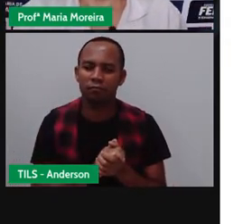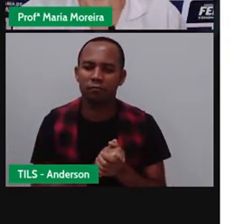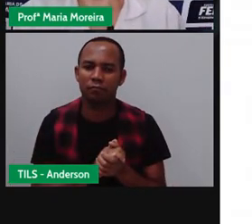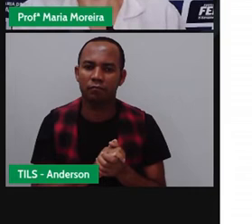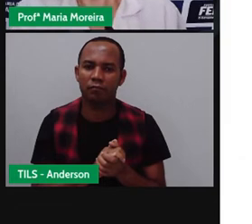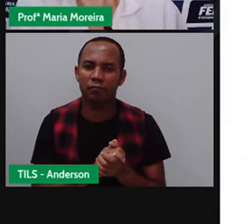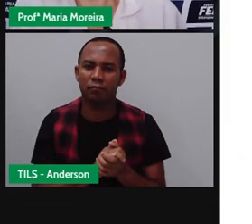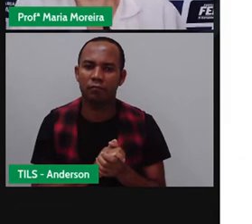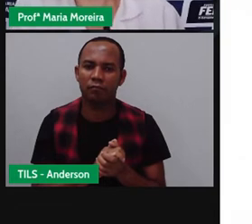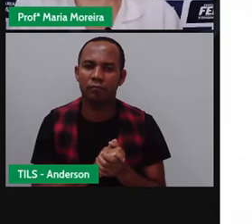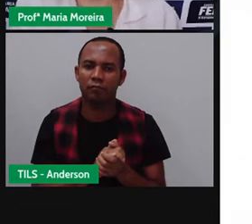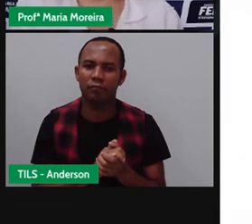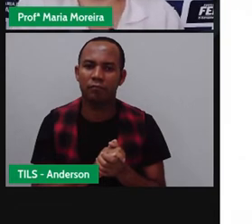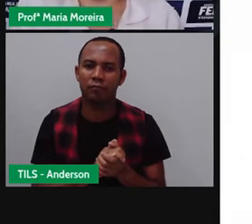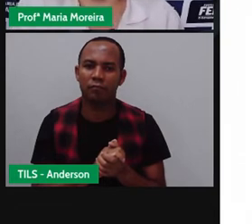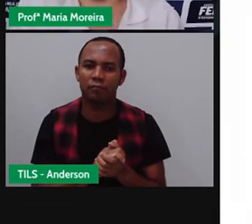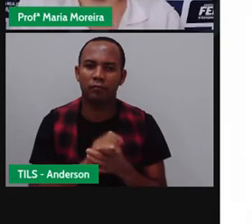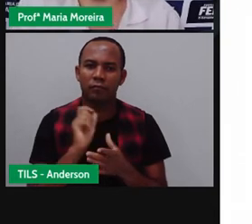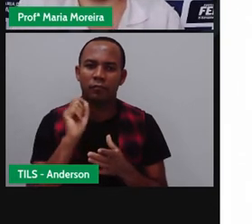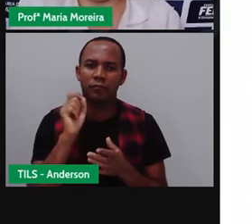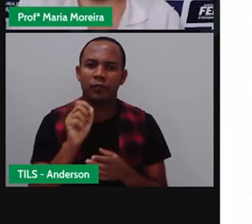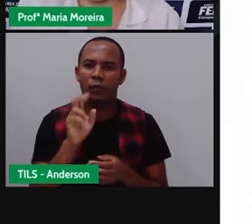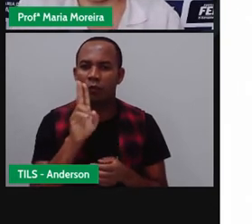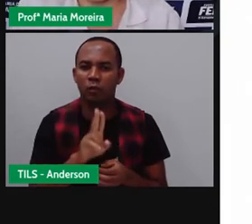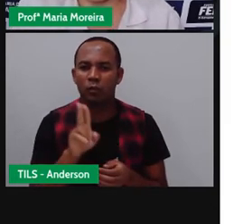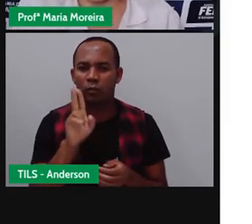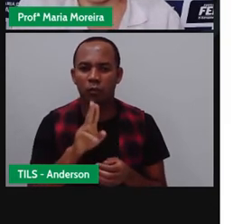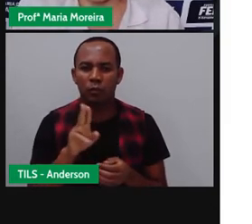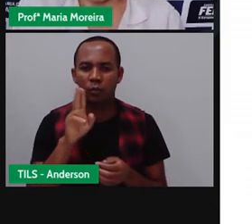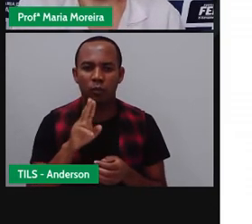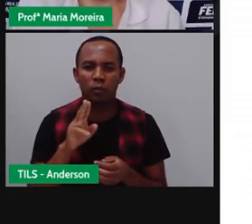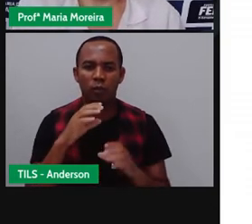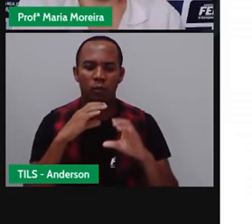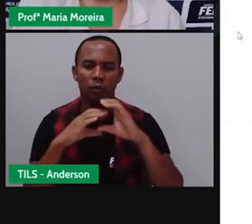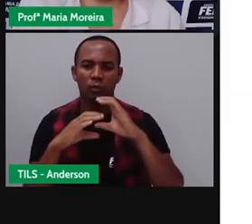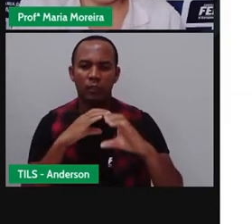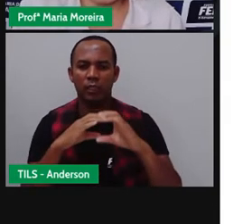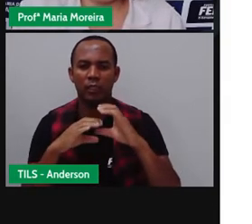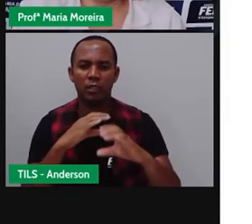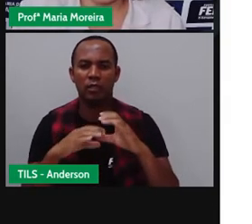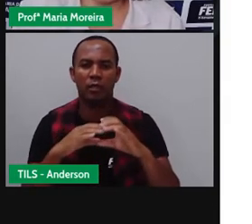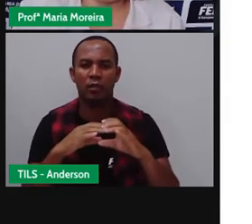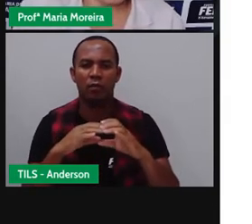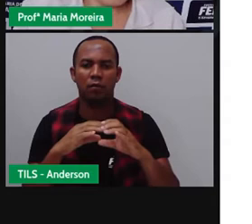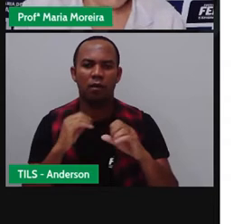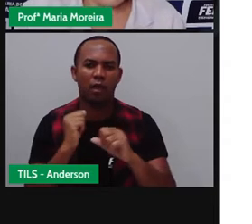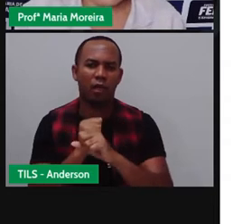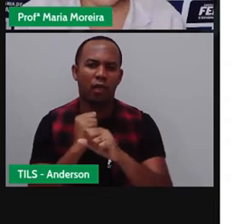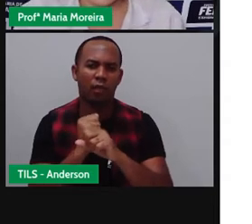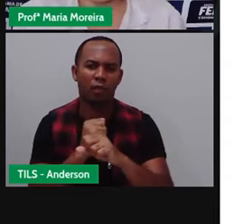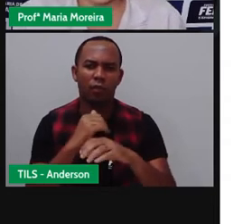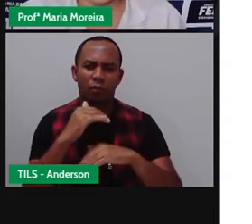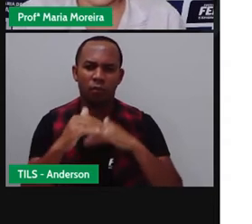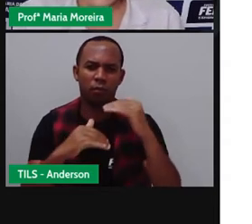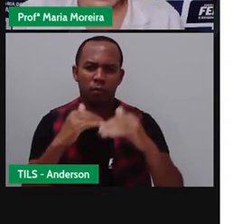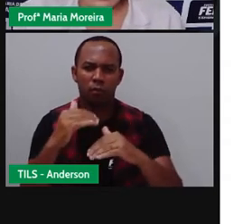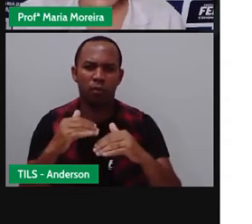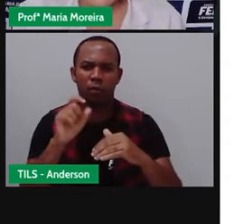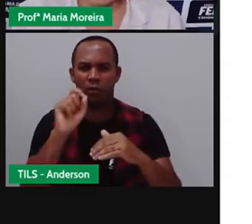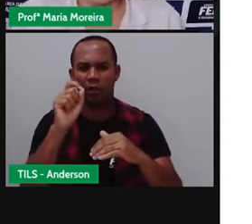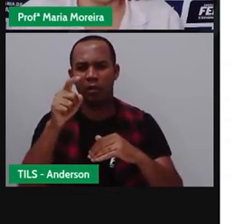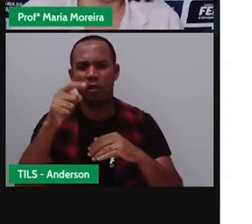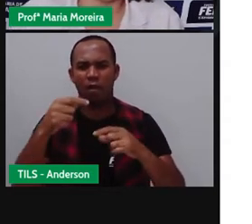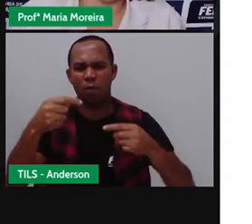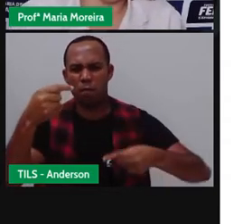é? Bom, o auge da utilização desse meio de comunicação foi durante o quê? Mais uma vez, né? A guerra